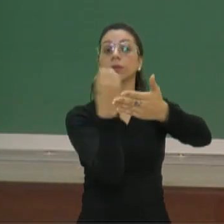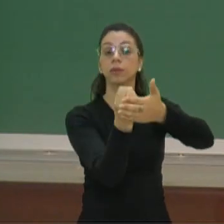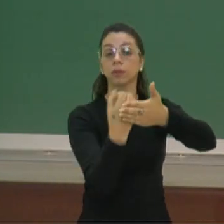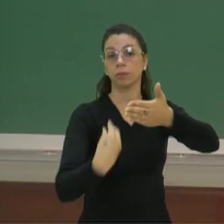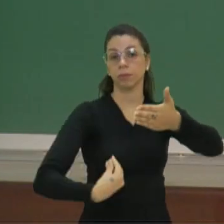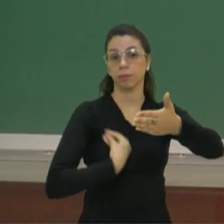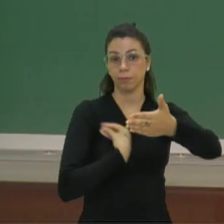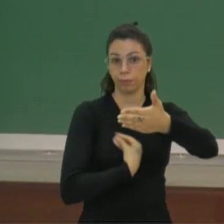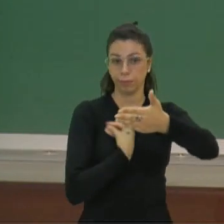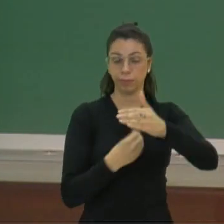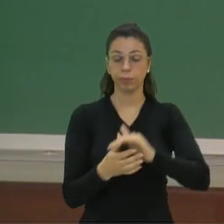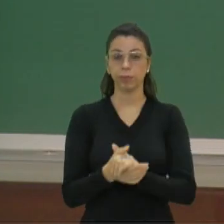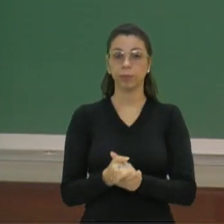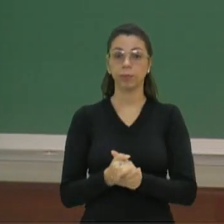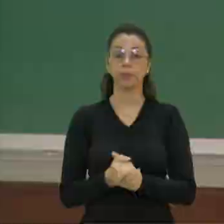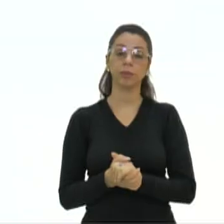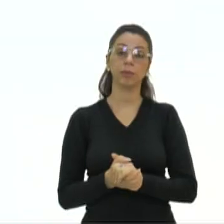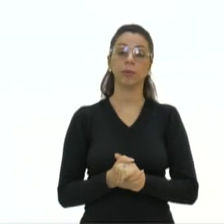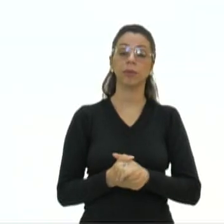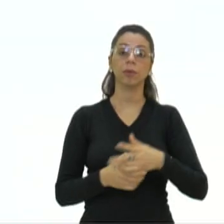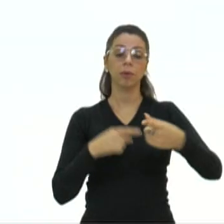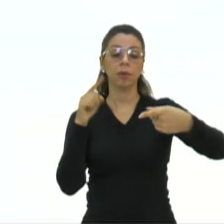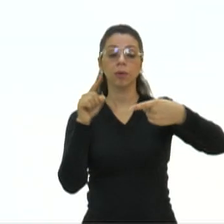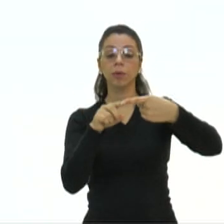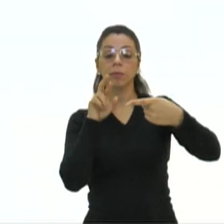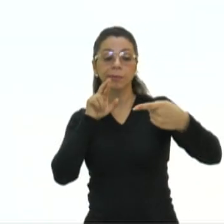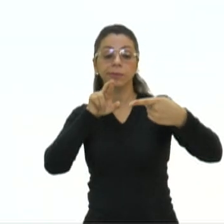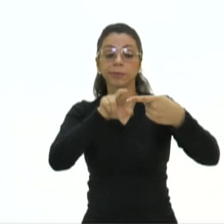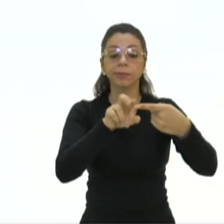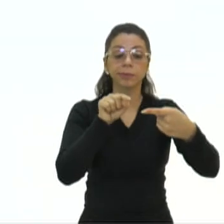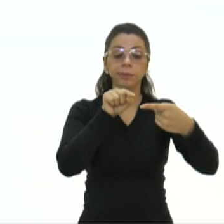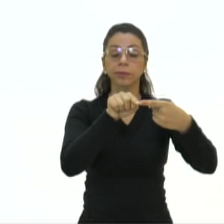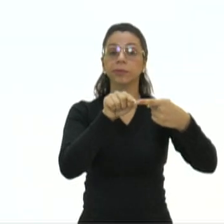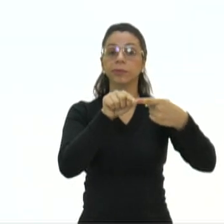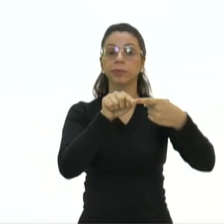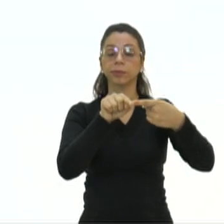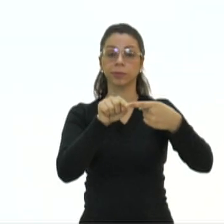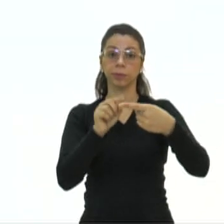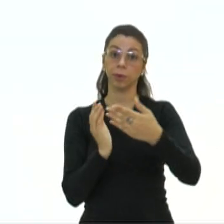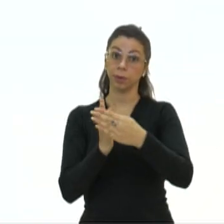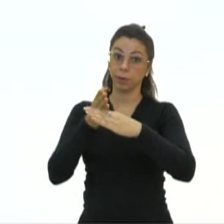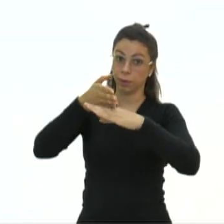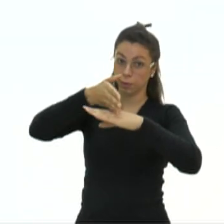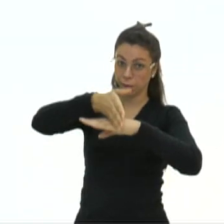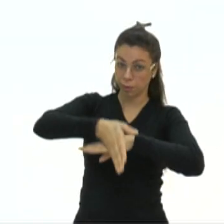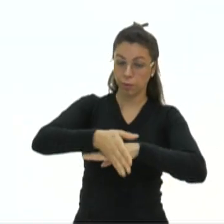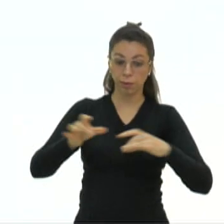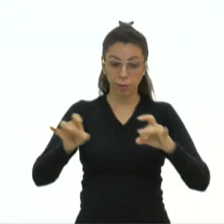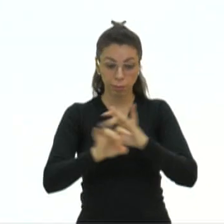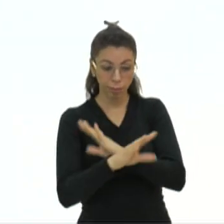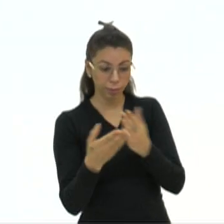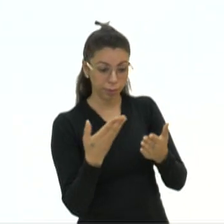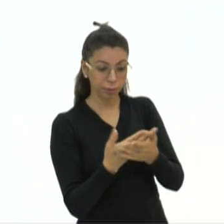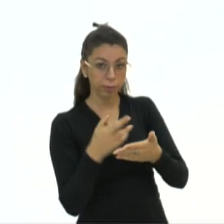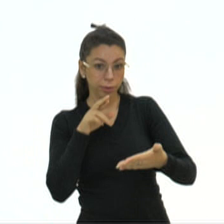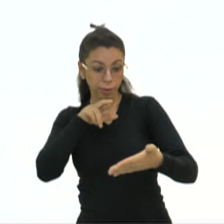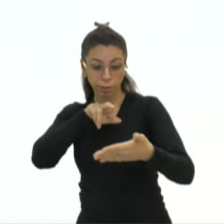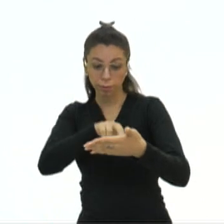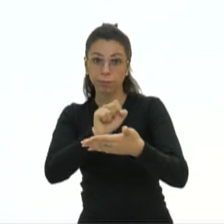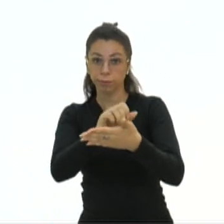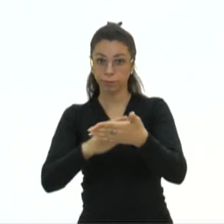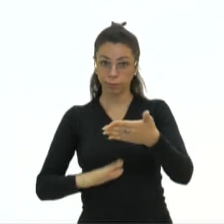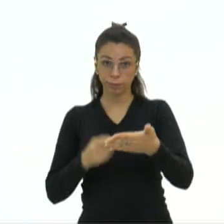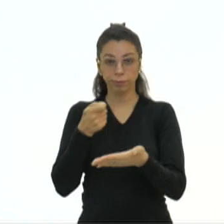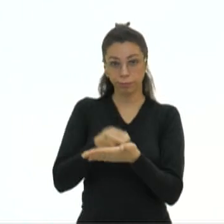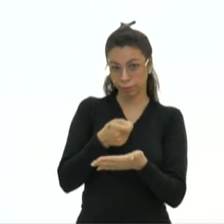São duas perguntinhas, às vezes só uma, que você precisa responder. Então, entra lá quando terminar essa aula e responde essa atividade.